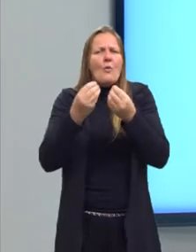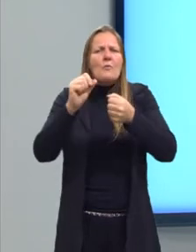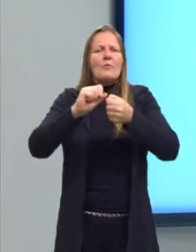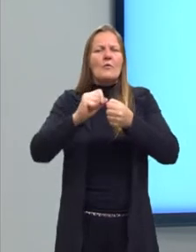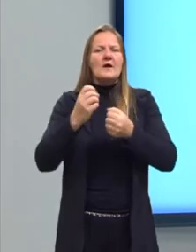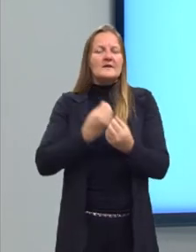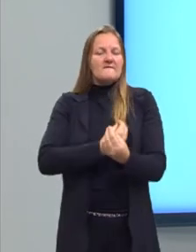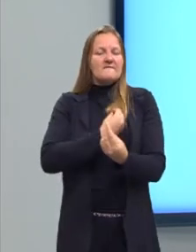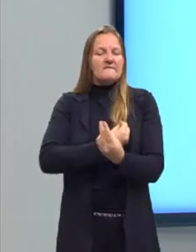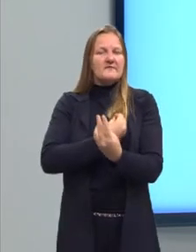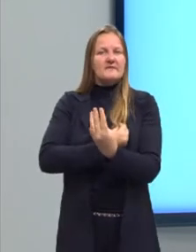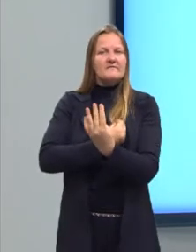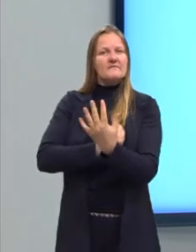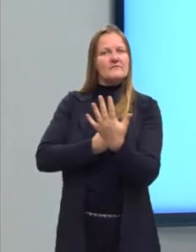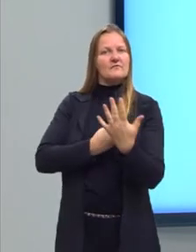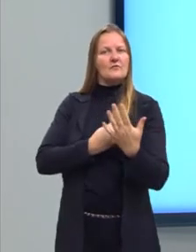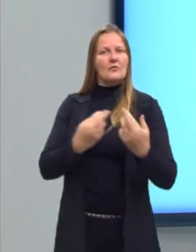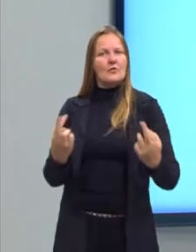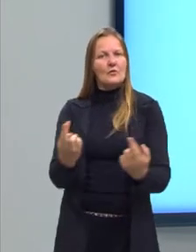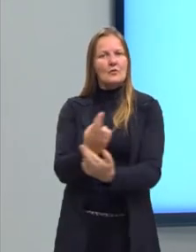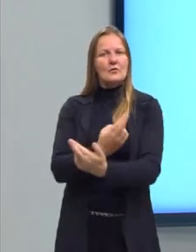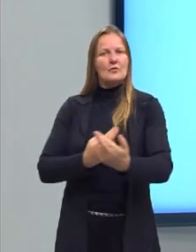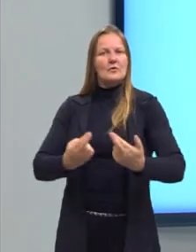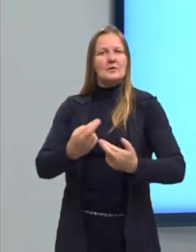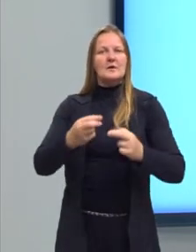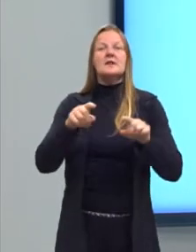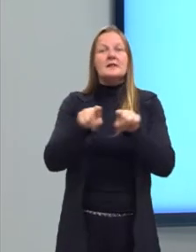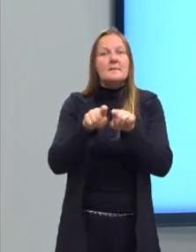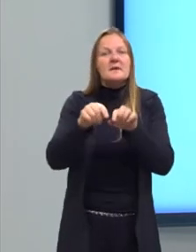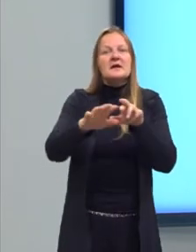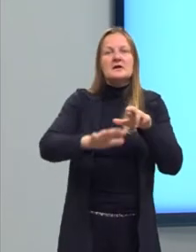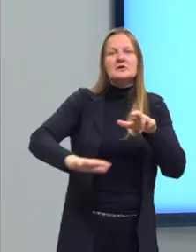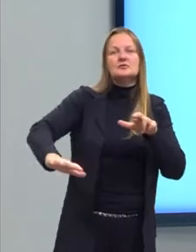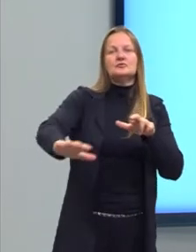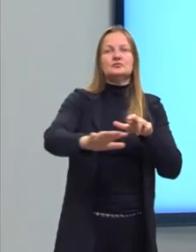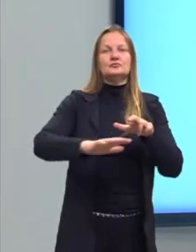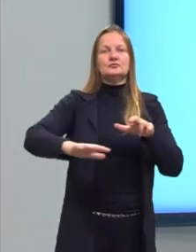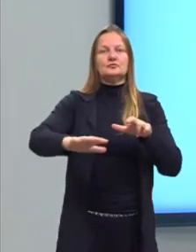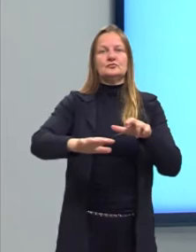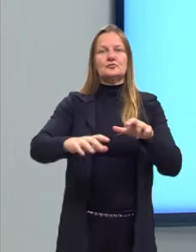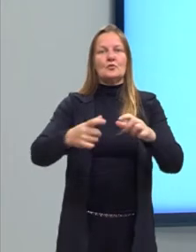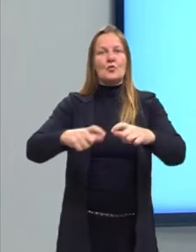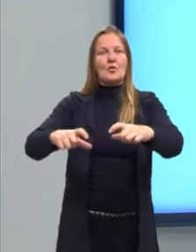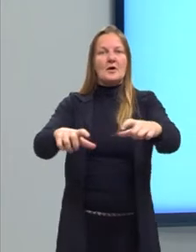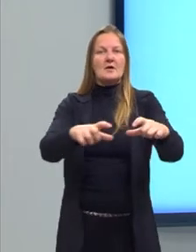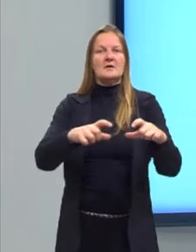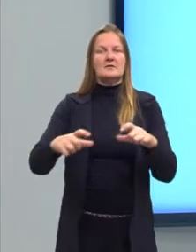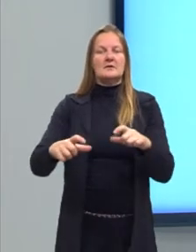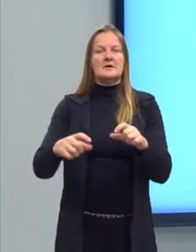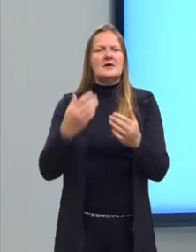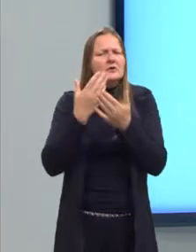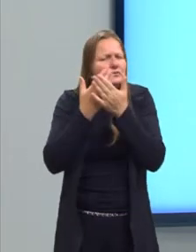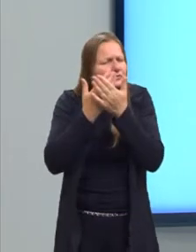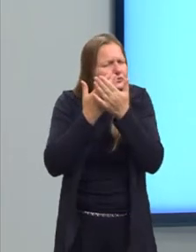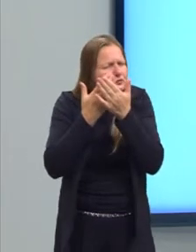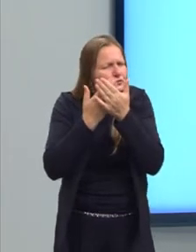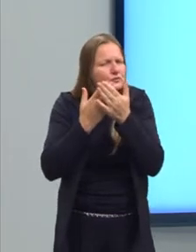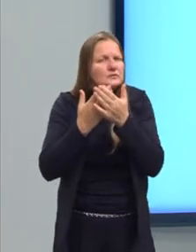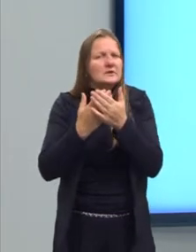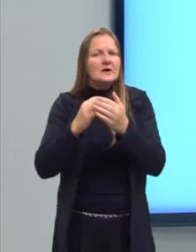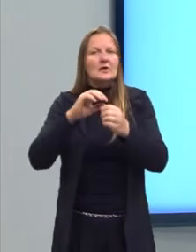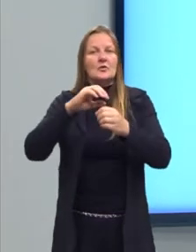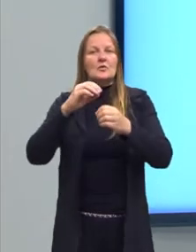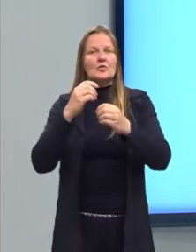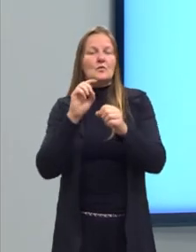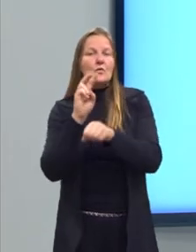seres vivos relacionam-se uns com os outros e com o ambiente em que vivem. Ao estudar Ecologia, podemos